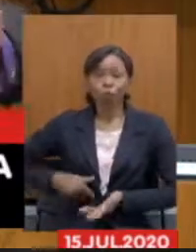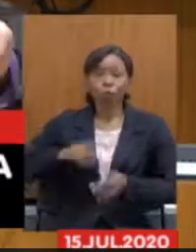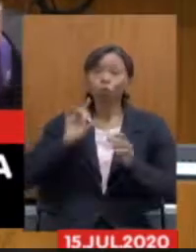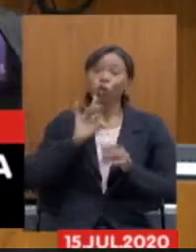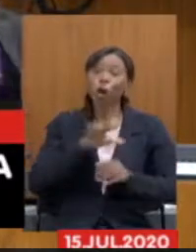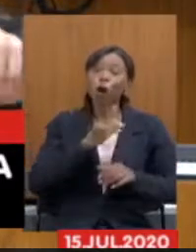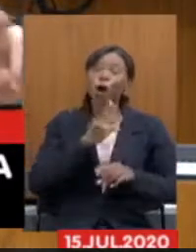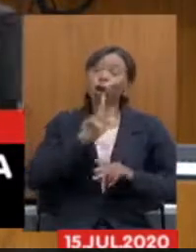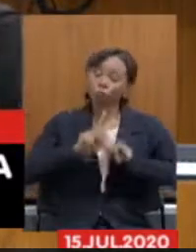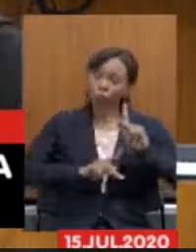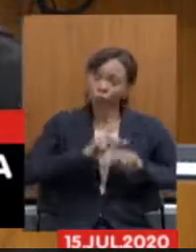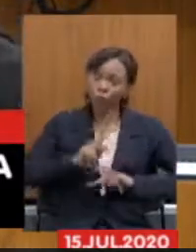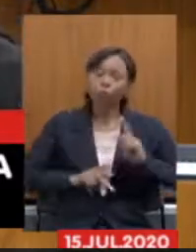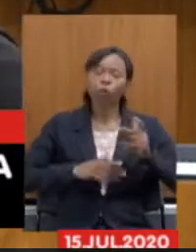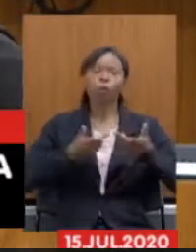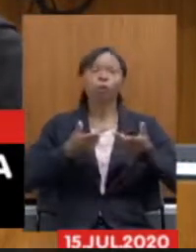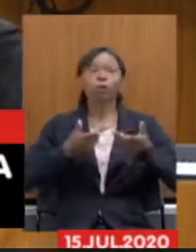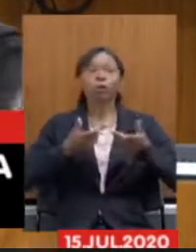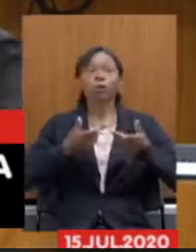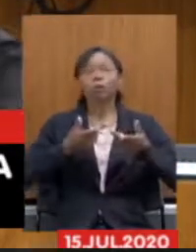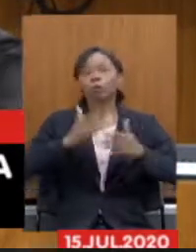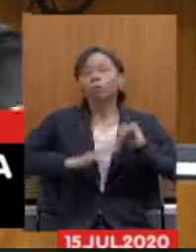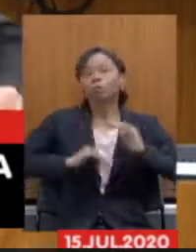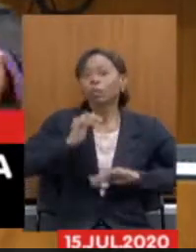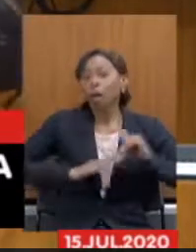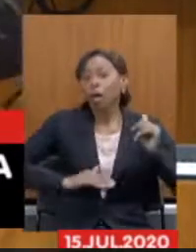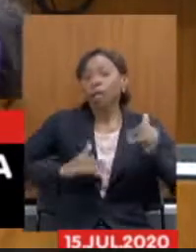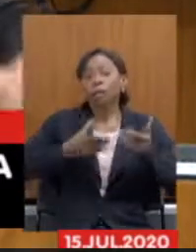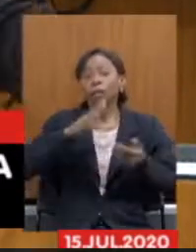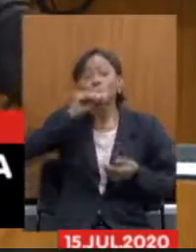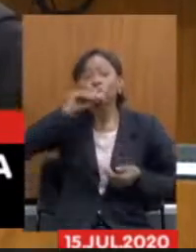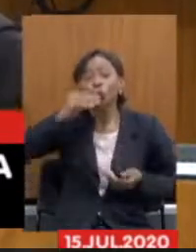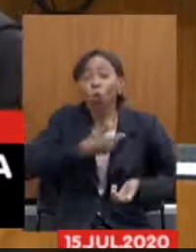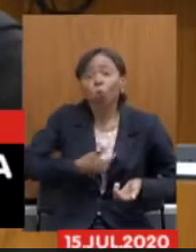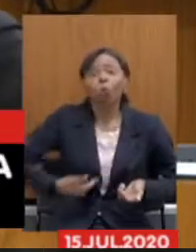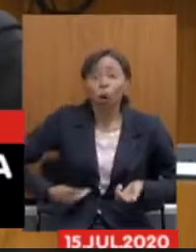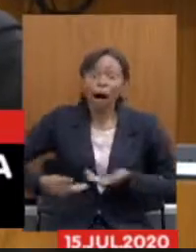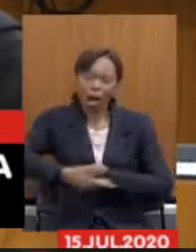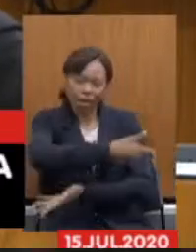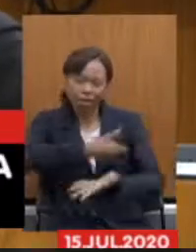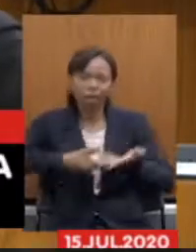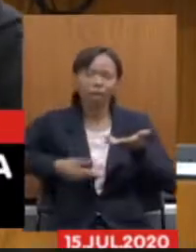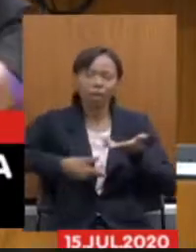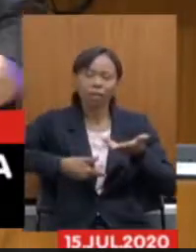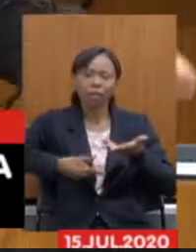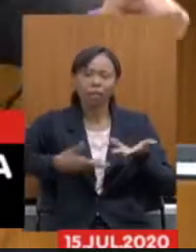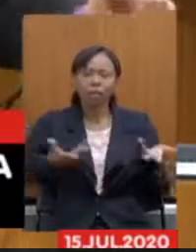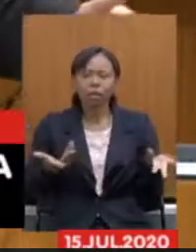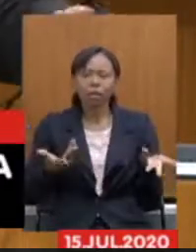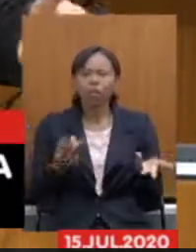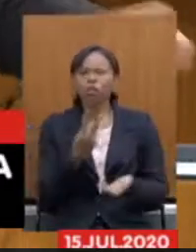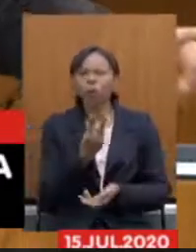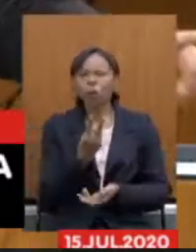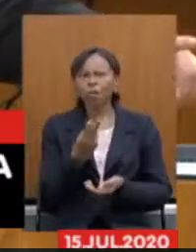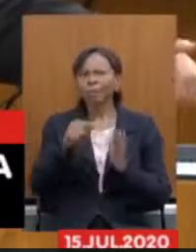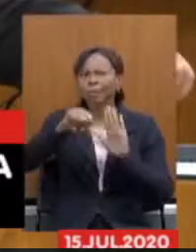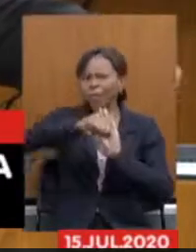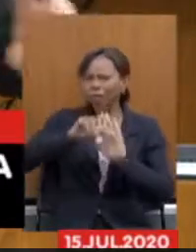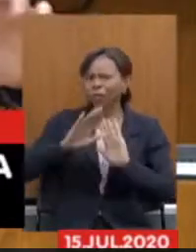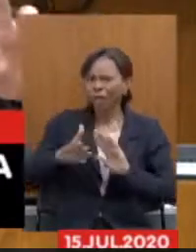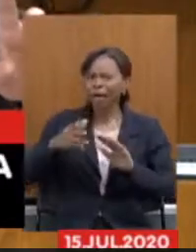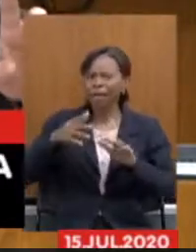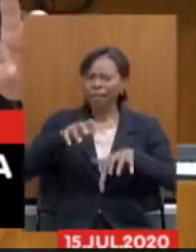profissionais, pelos servidores públicos. Vários profissionais, nos dois crimes das mineradoras que eu citei, quem foi lá resolver o problema,